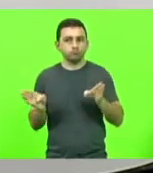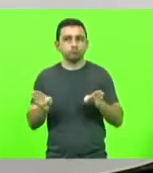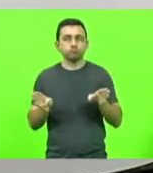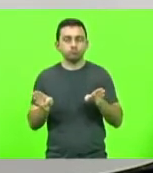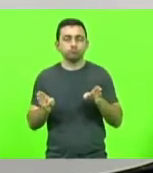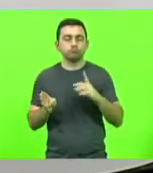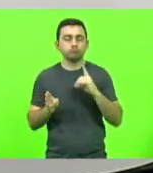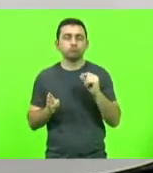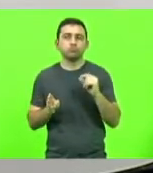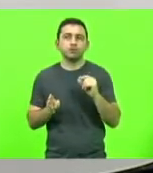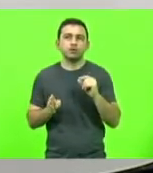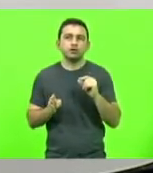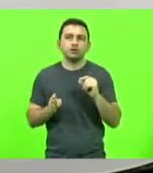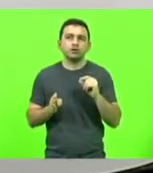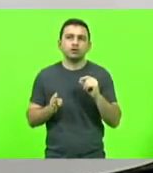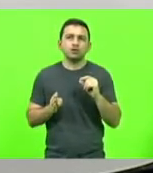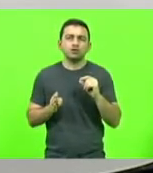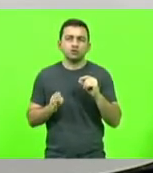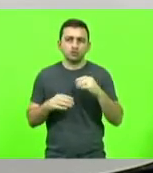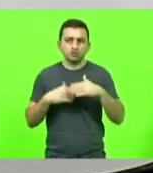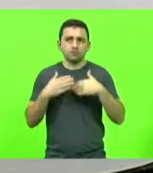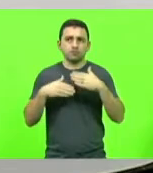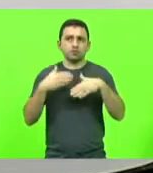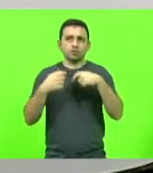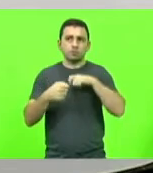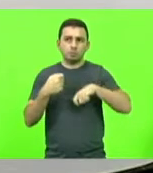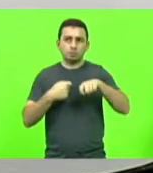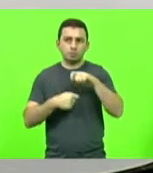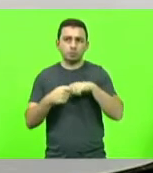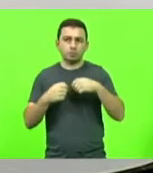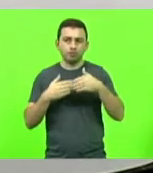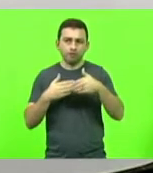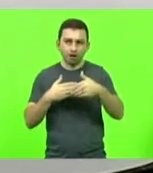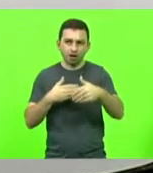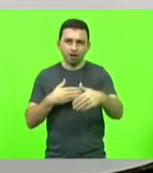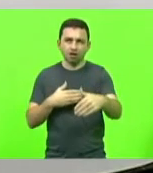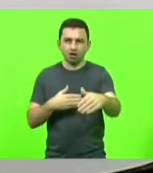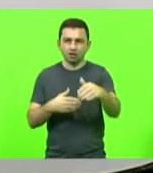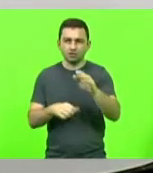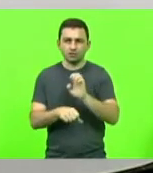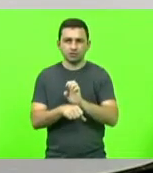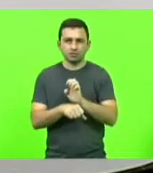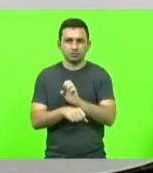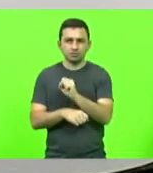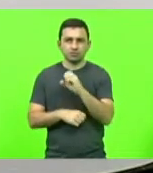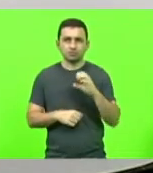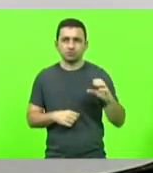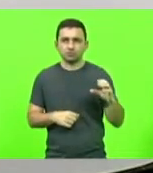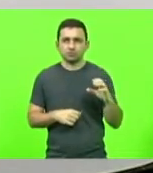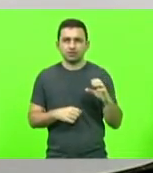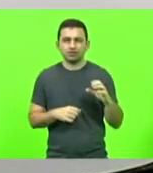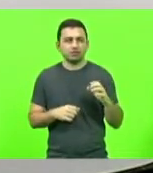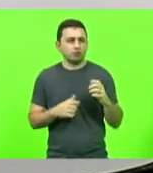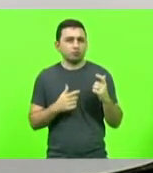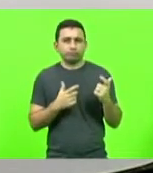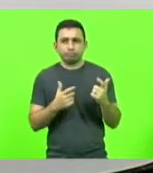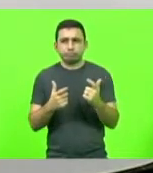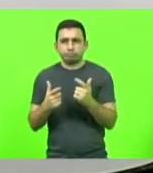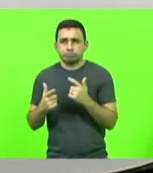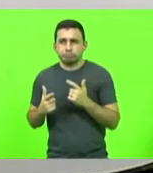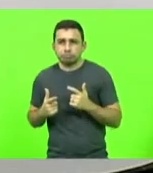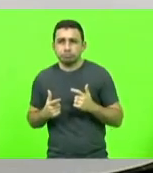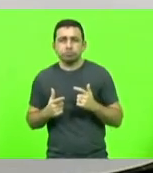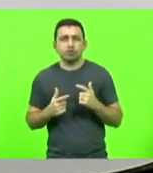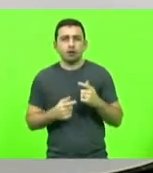o desenvolvimento econômico que podemos angariar a este Estado nas mais diversas matrizes